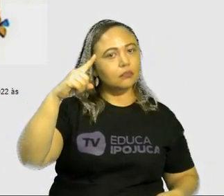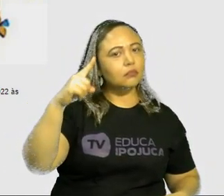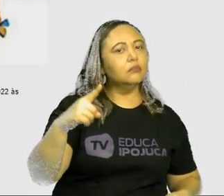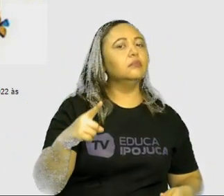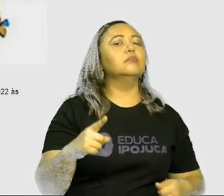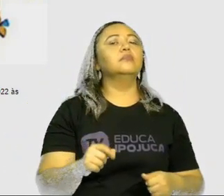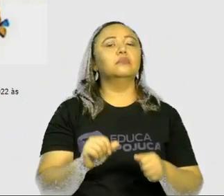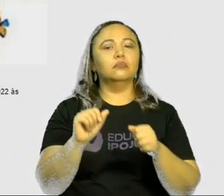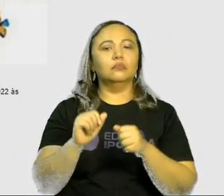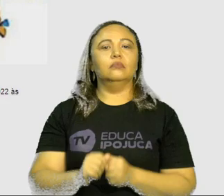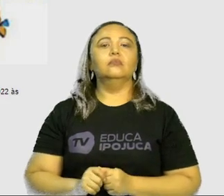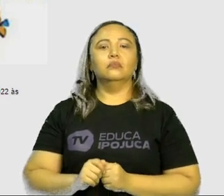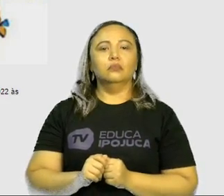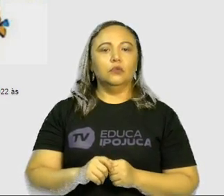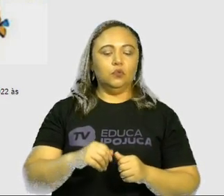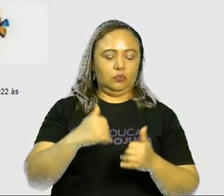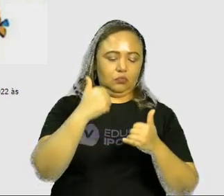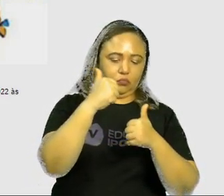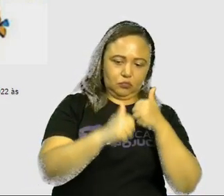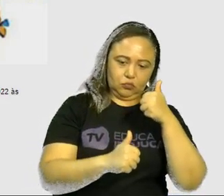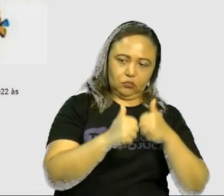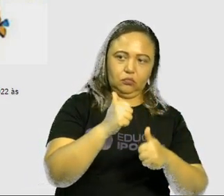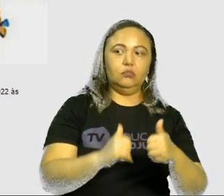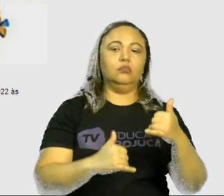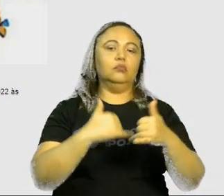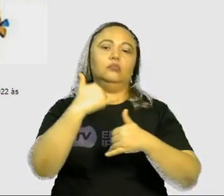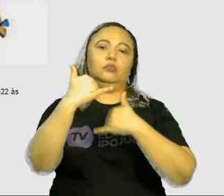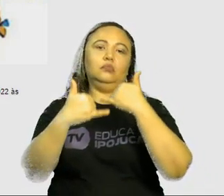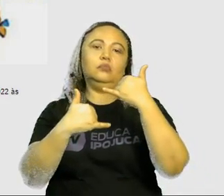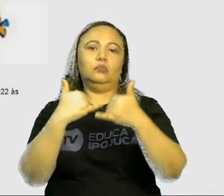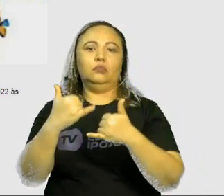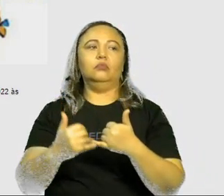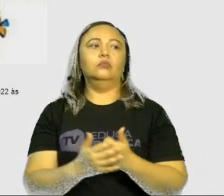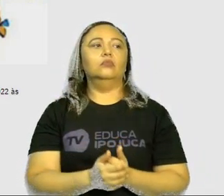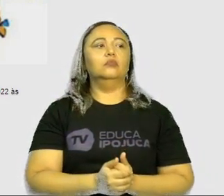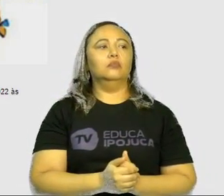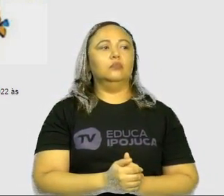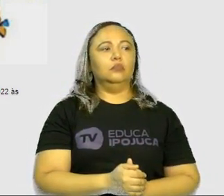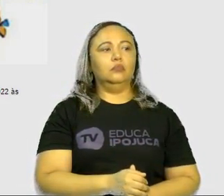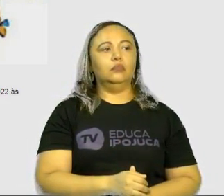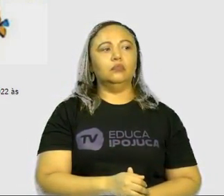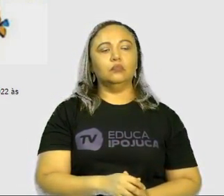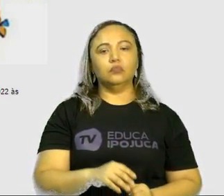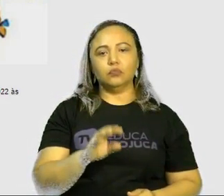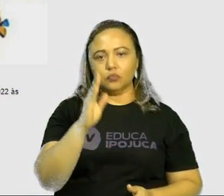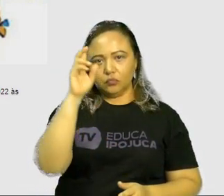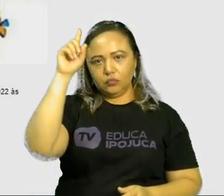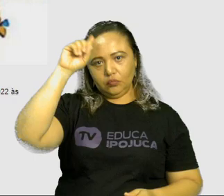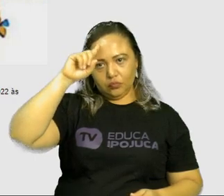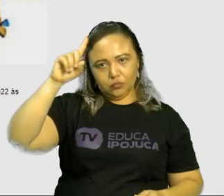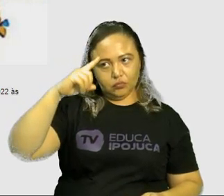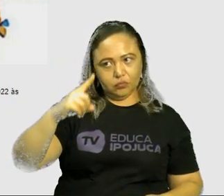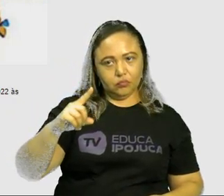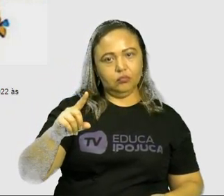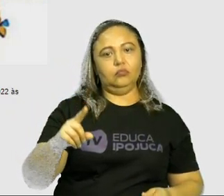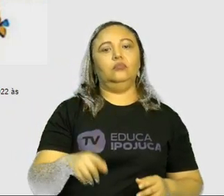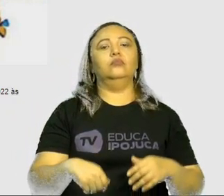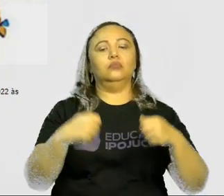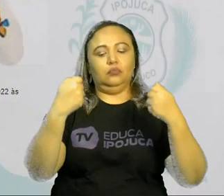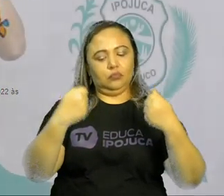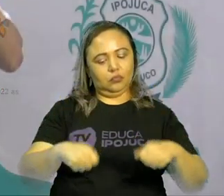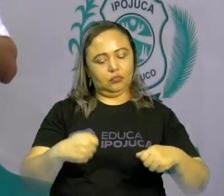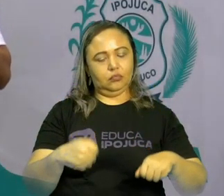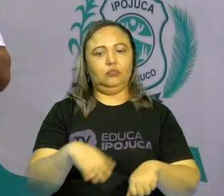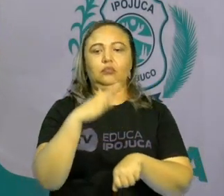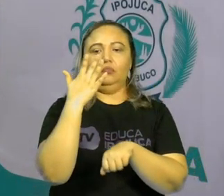brincadeiras. Elas contribuem para o desenvolvimento do corpo e da mente. Então, todos os dias temos